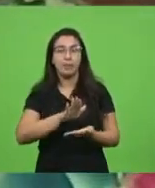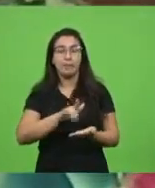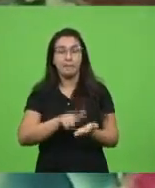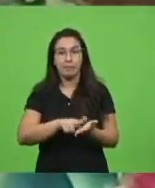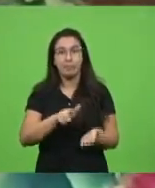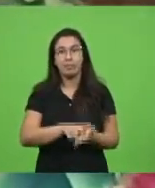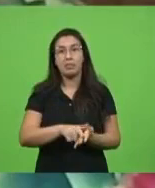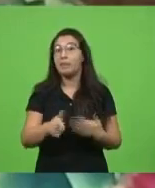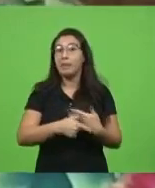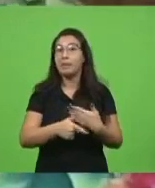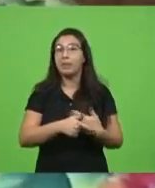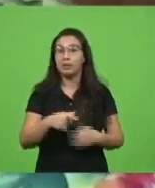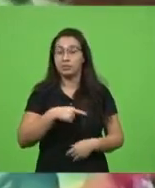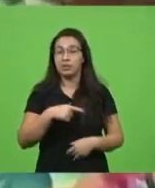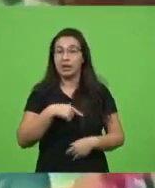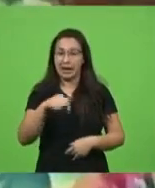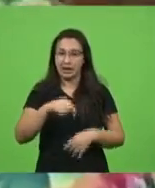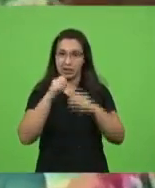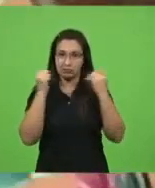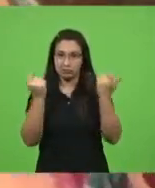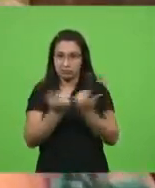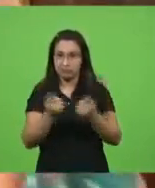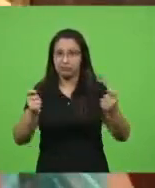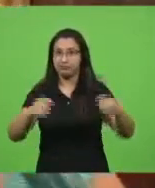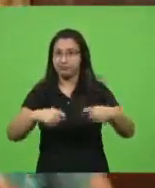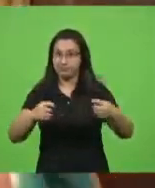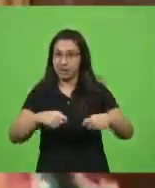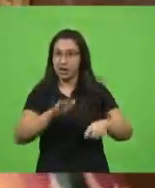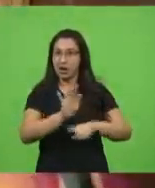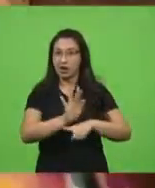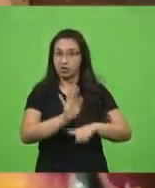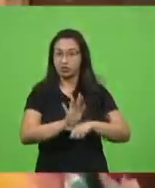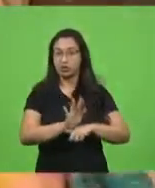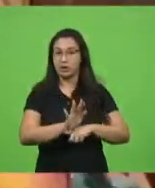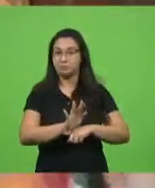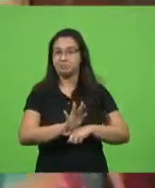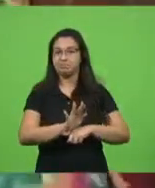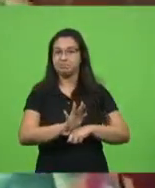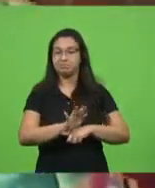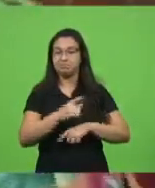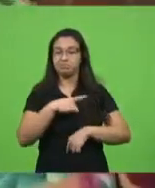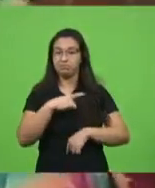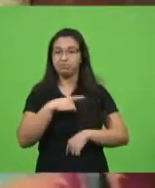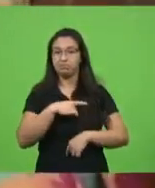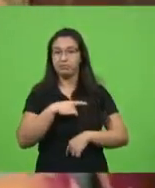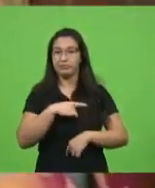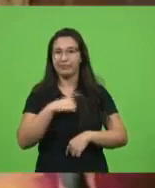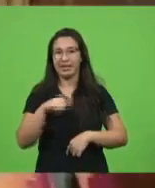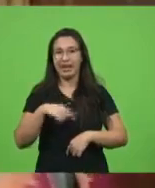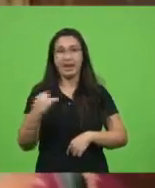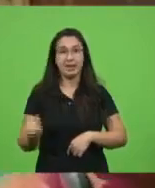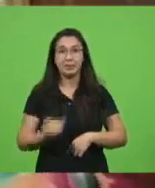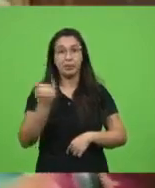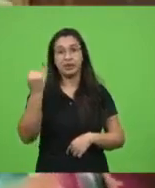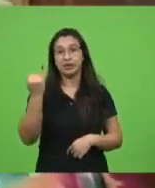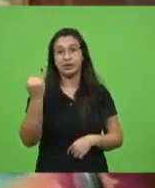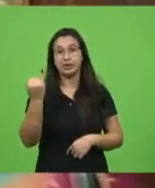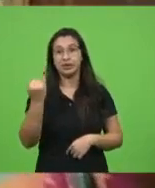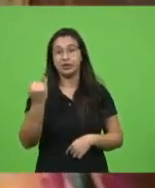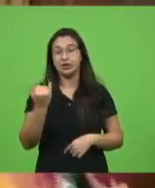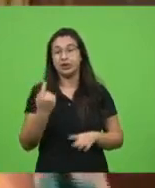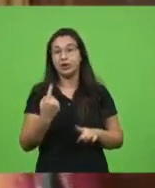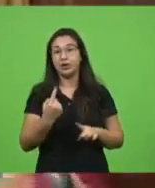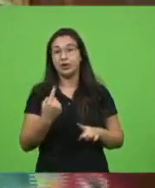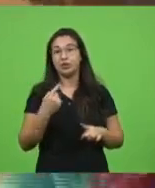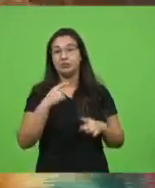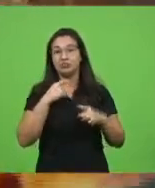fazer a contribuição, as contribuições, muito mais importantes, não tem dúvida